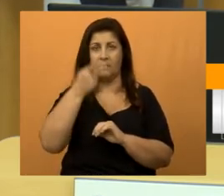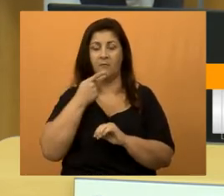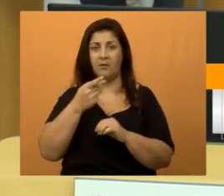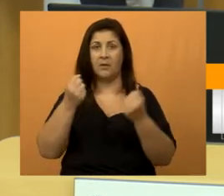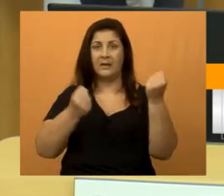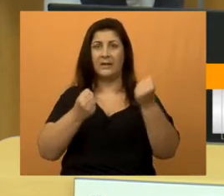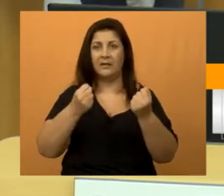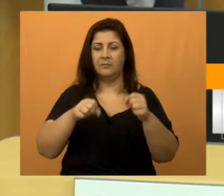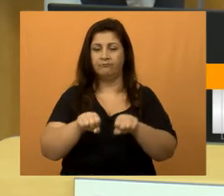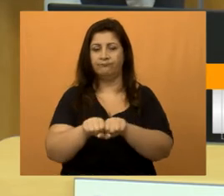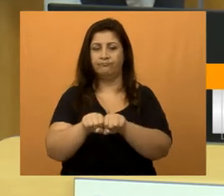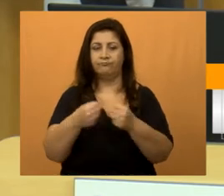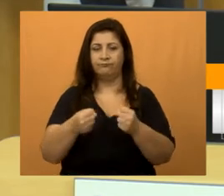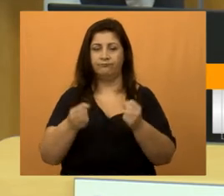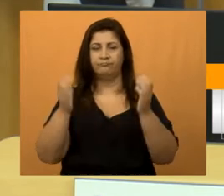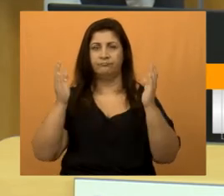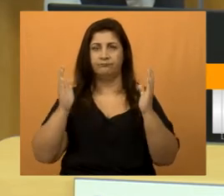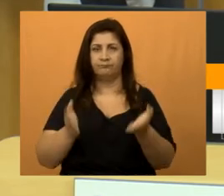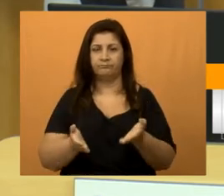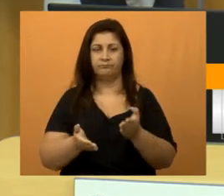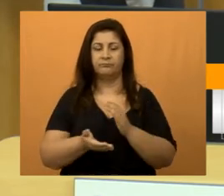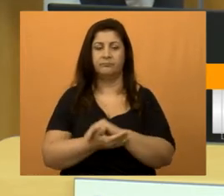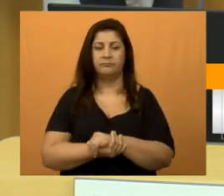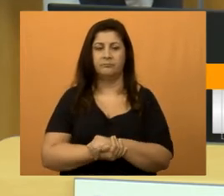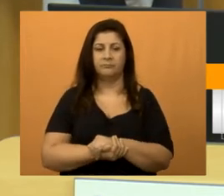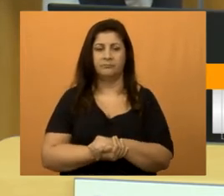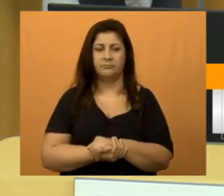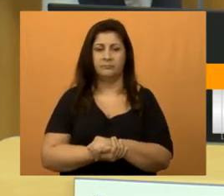o carro de lá, tirei essa foto e já mandei para a infraestrutura.